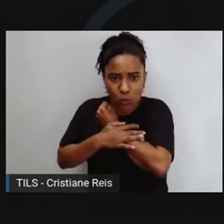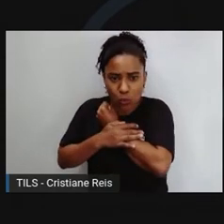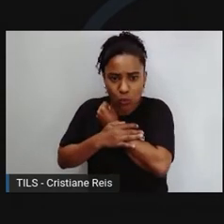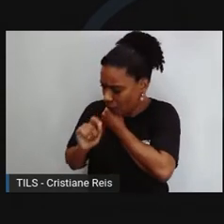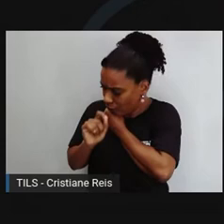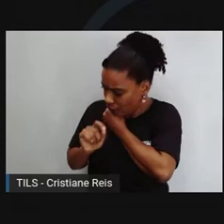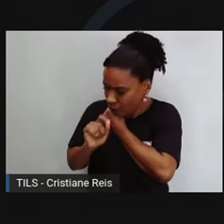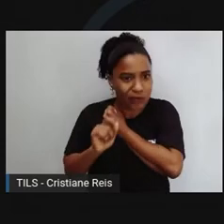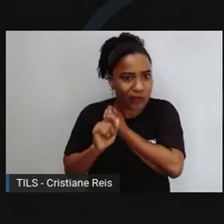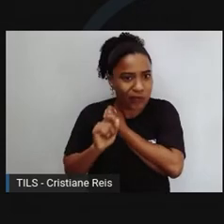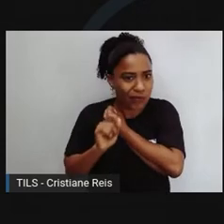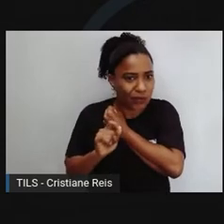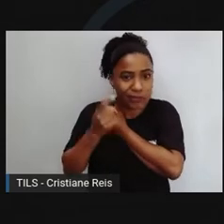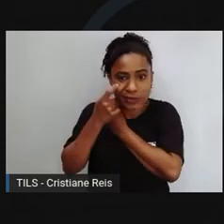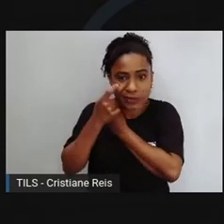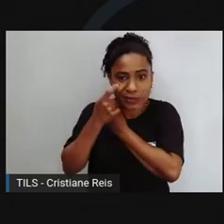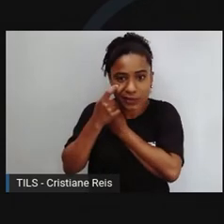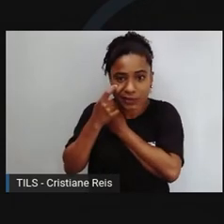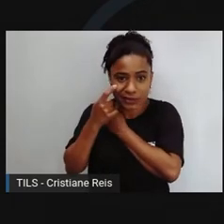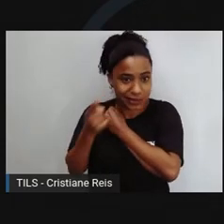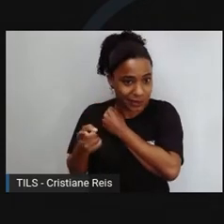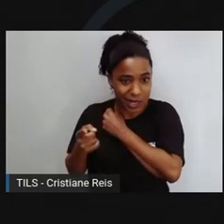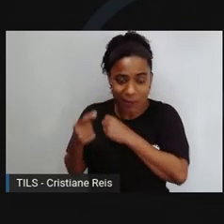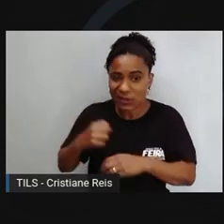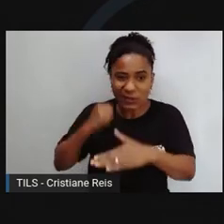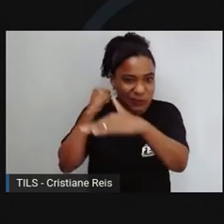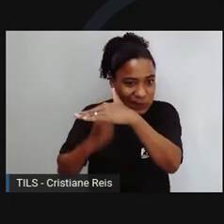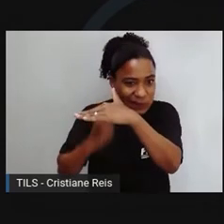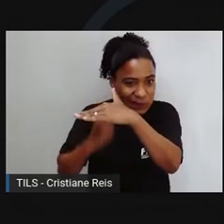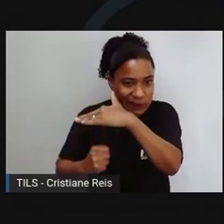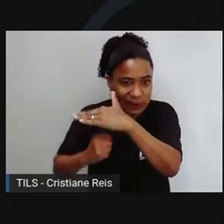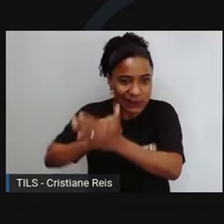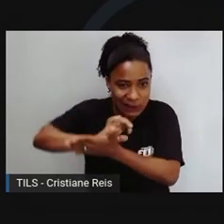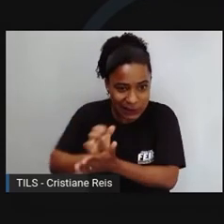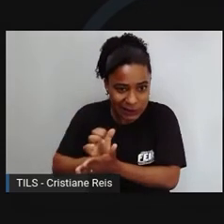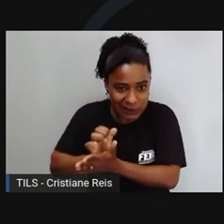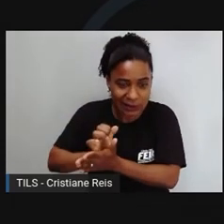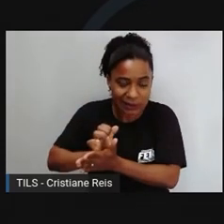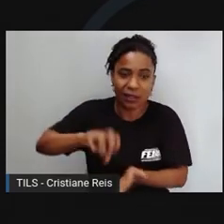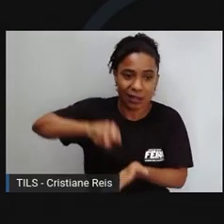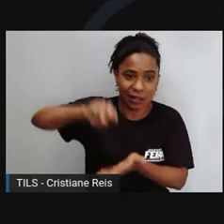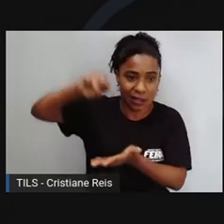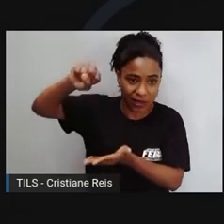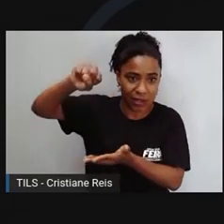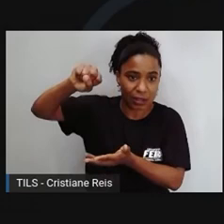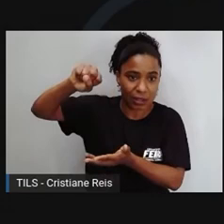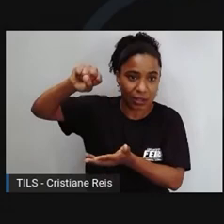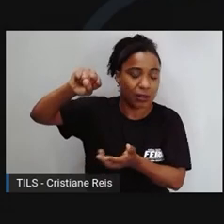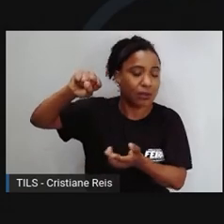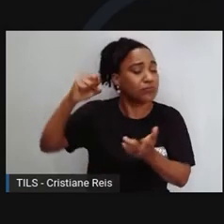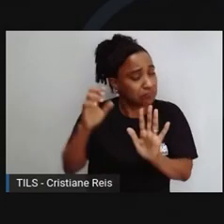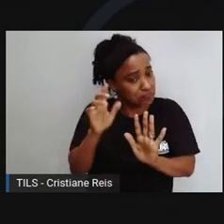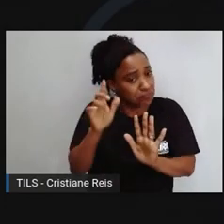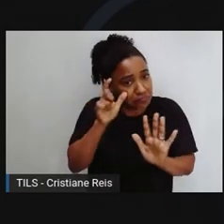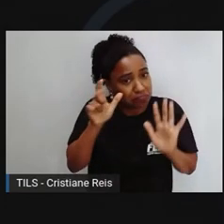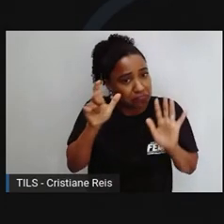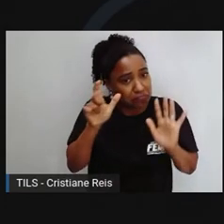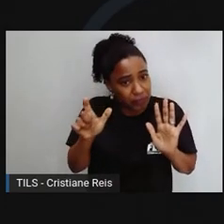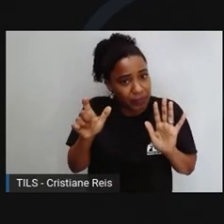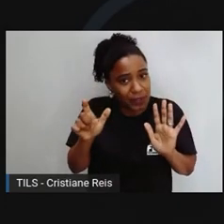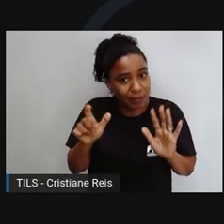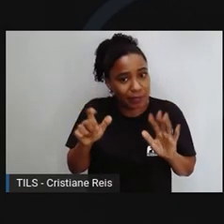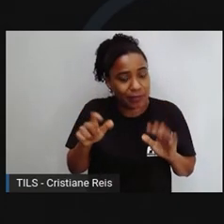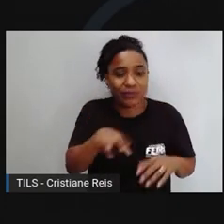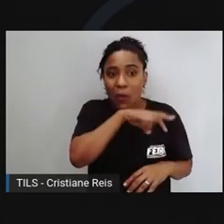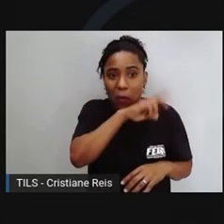preciso capturar esse animal? Eu preciso matar esse animal? Eu preciso levar ele junto? Se você conseguir levar ele junto, é interessante. Agora, você vai levar uma cobra junto com